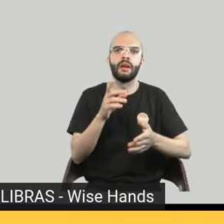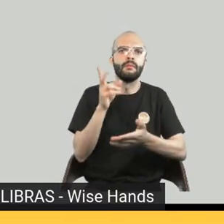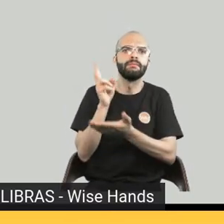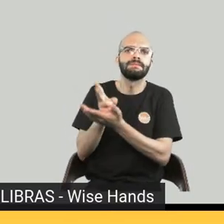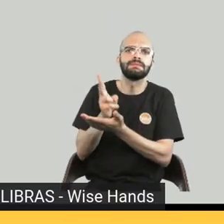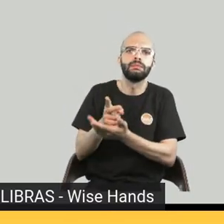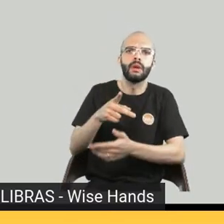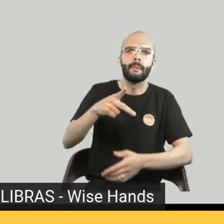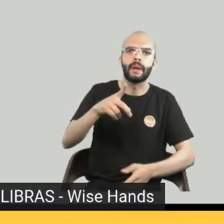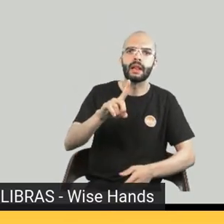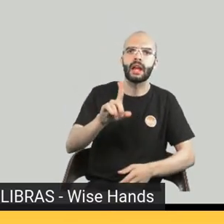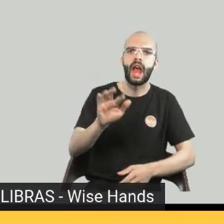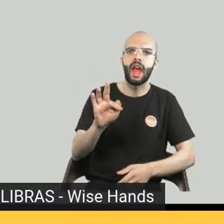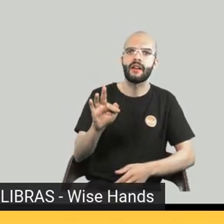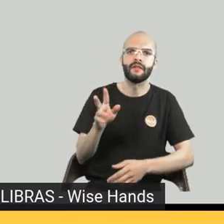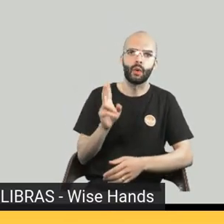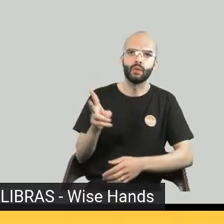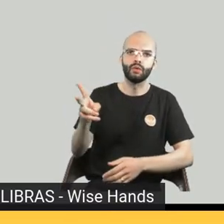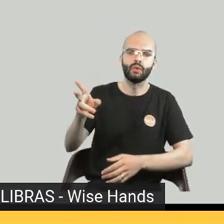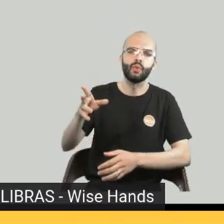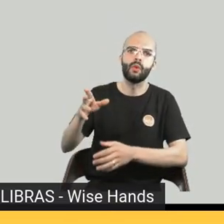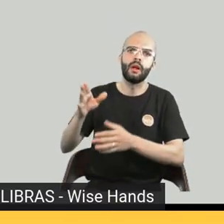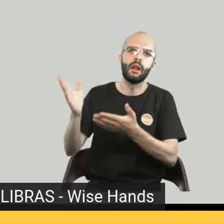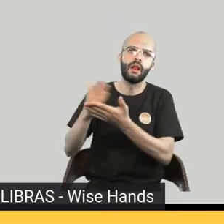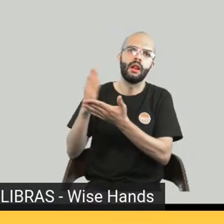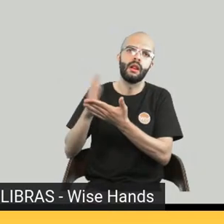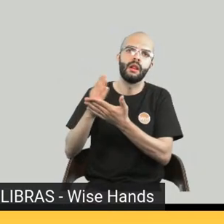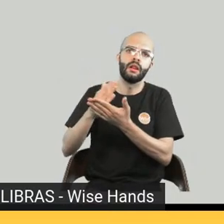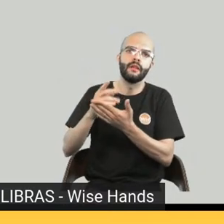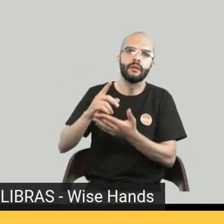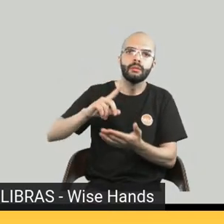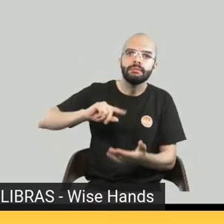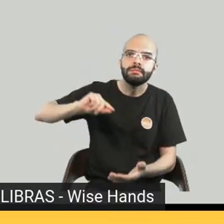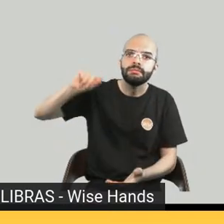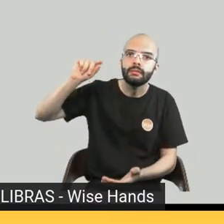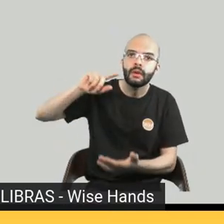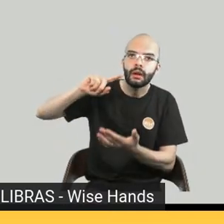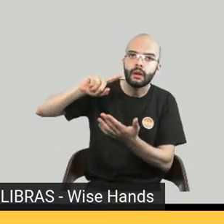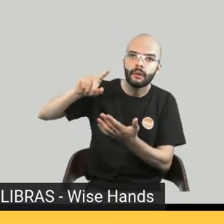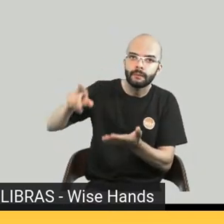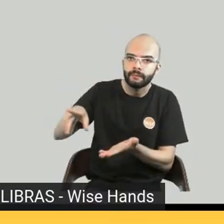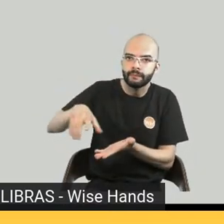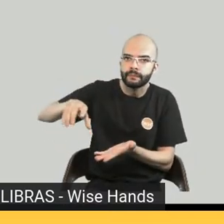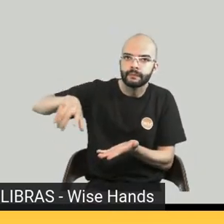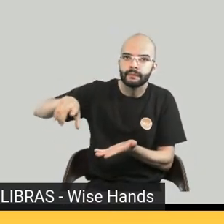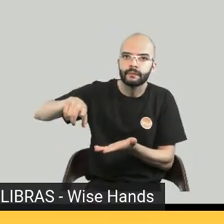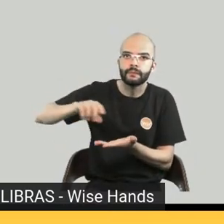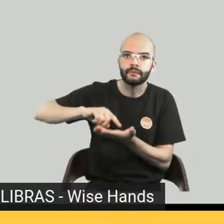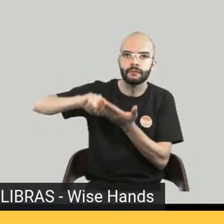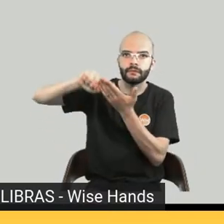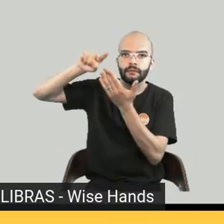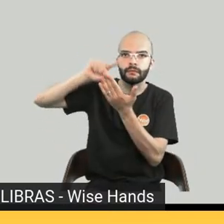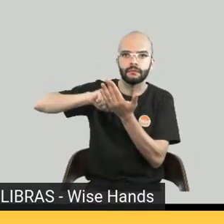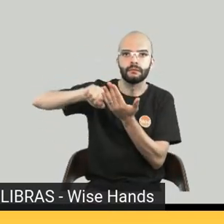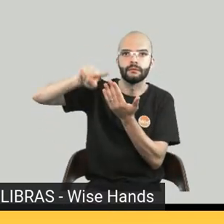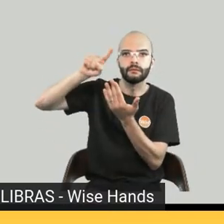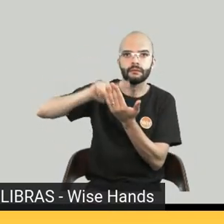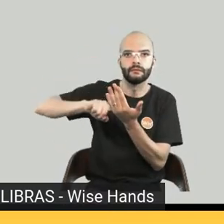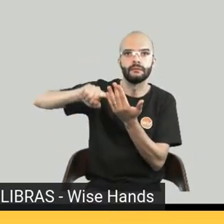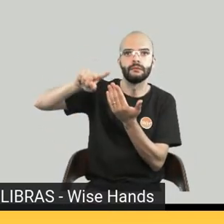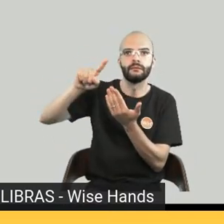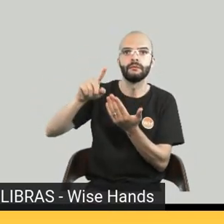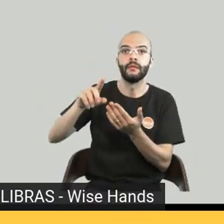a gente tem mais controle sobre ele, né? Porque ele reproduz, ele é fixo, né? Ele reproduz a página do livro impresso